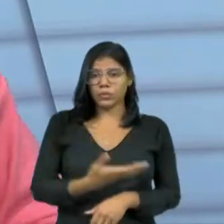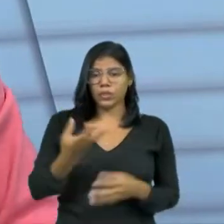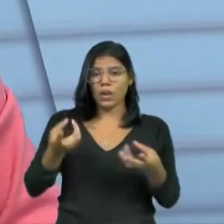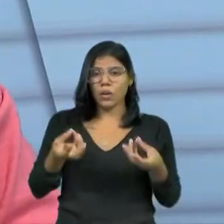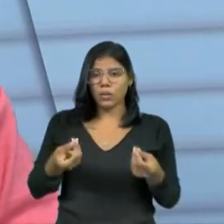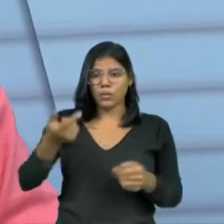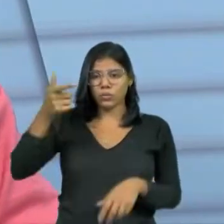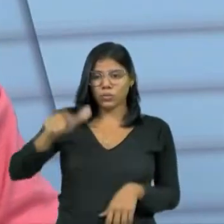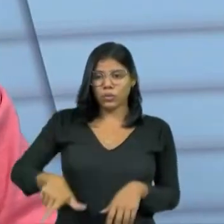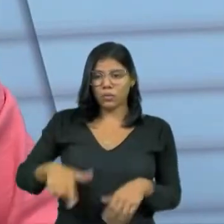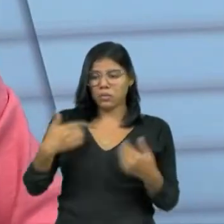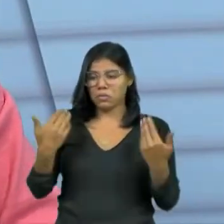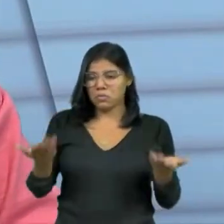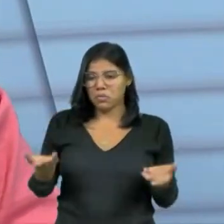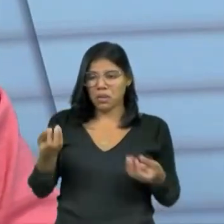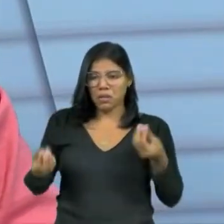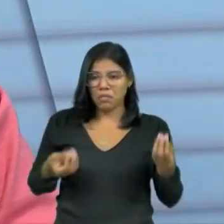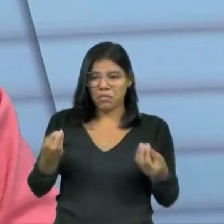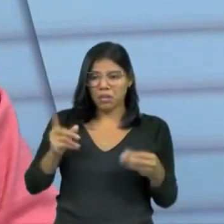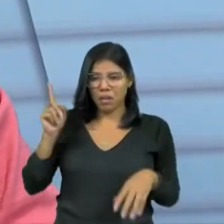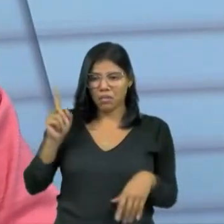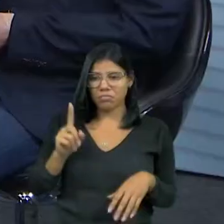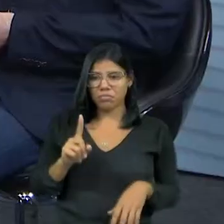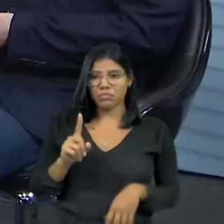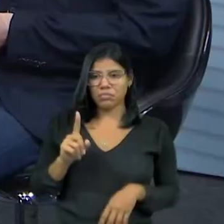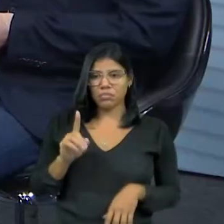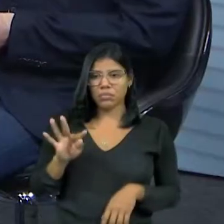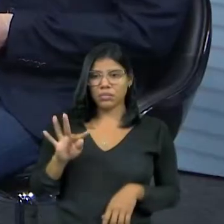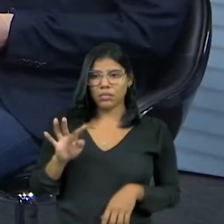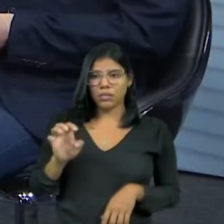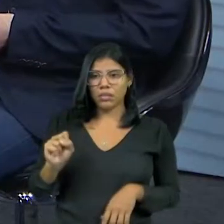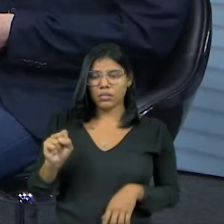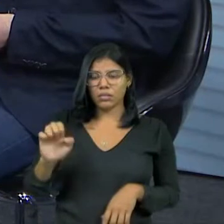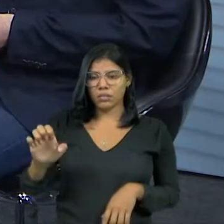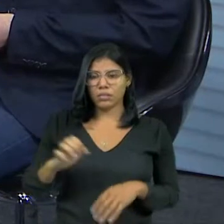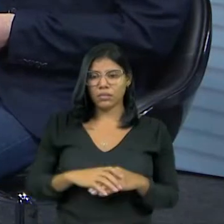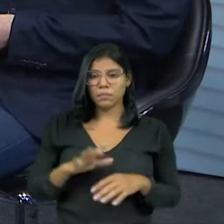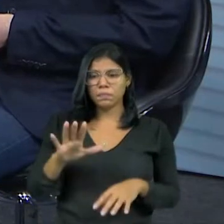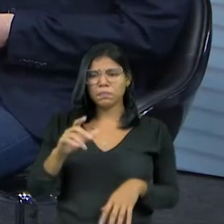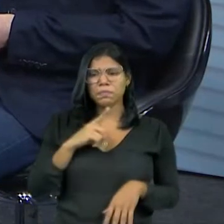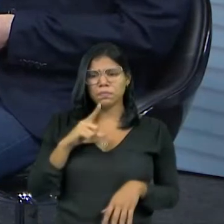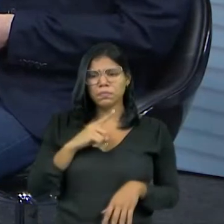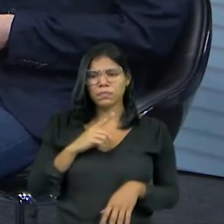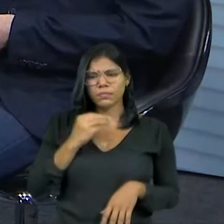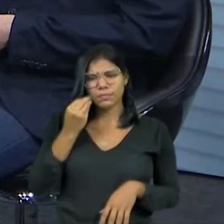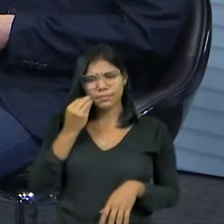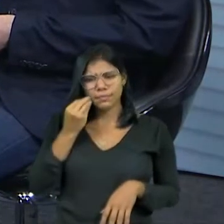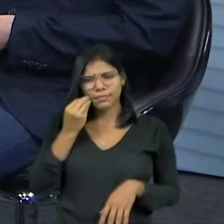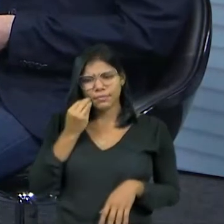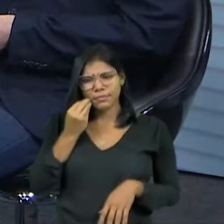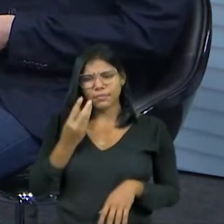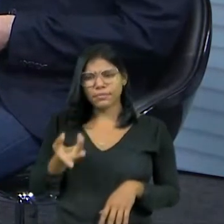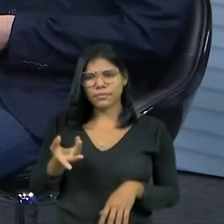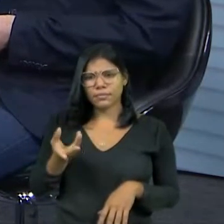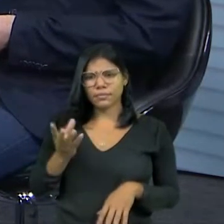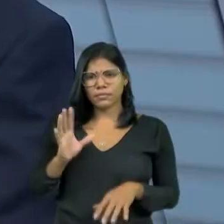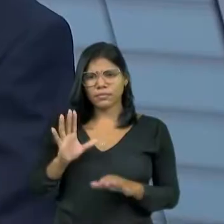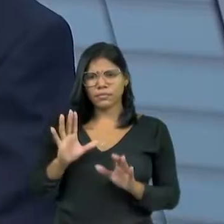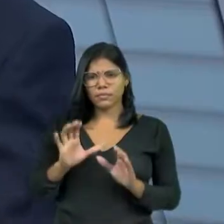essa questão. no TSE. Eles andaram fazendo testes aí, não é? Tem uma comissão que o tribunal